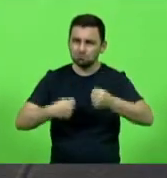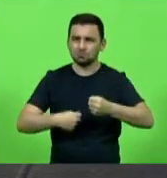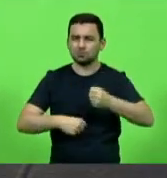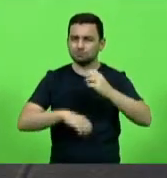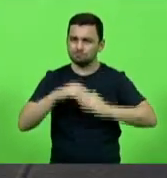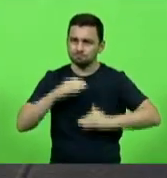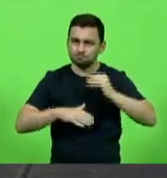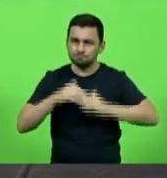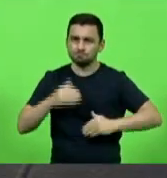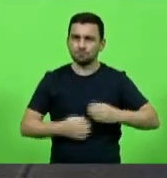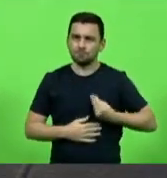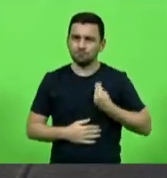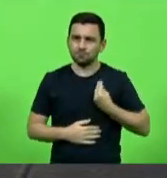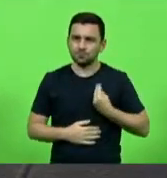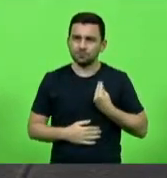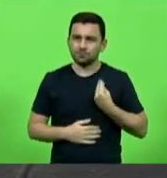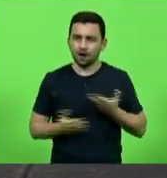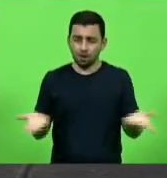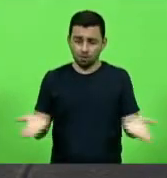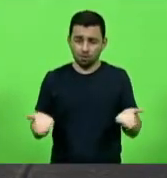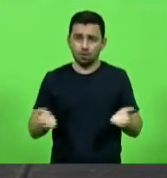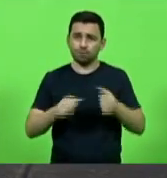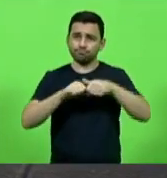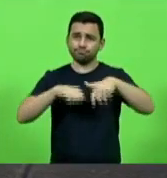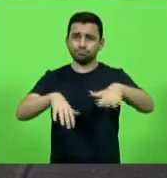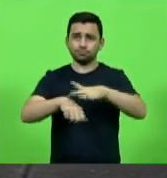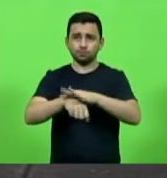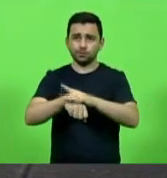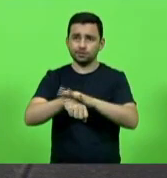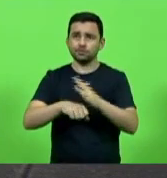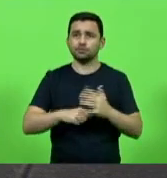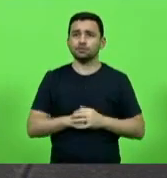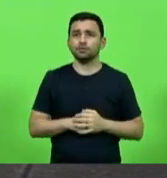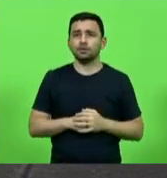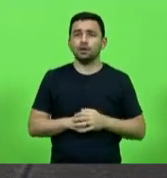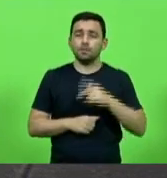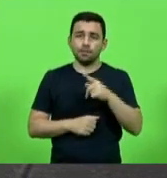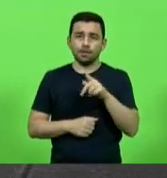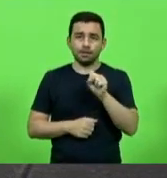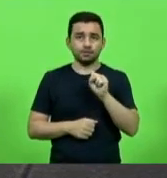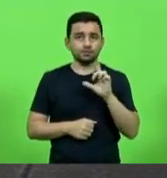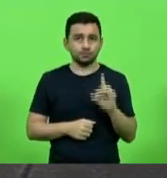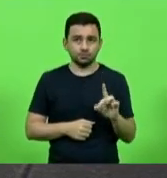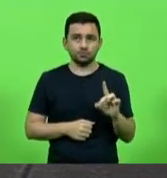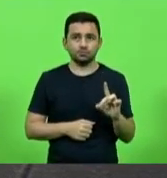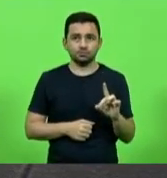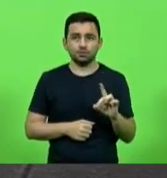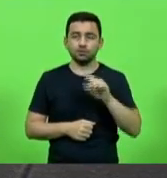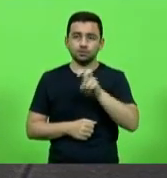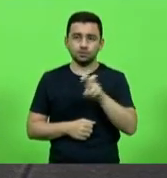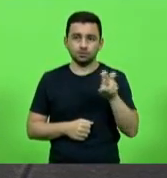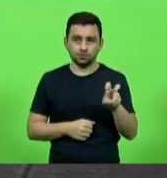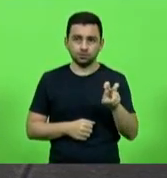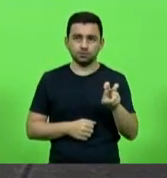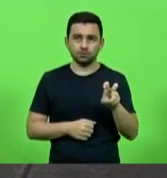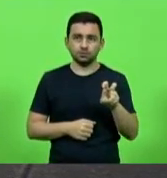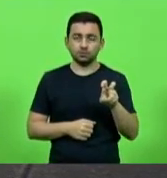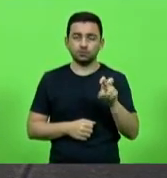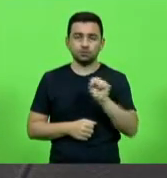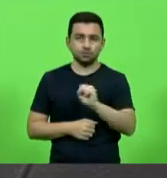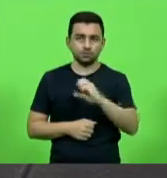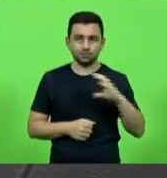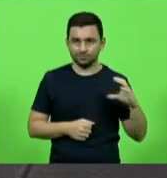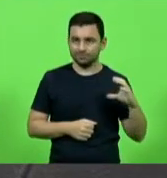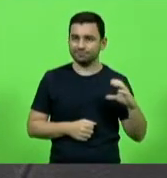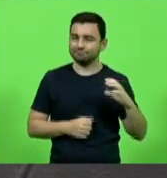presente, especial nesse período de pandemia, o PSD 55 Santa Catarina agradece